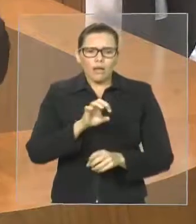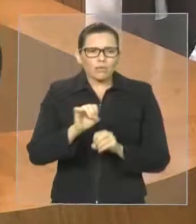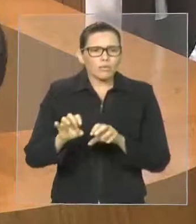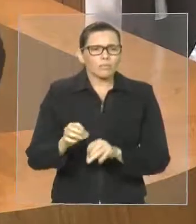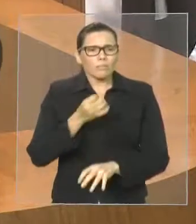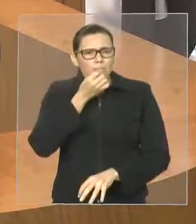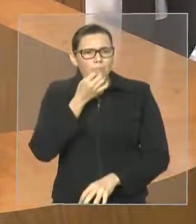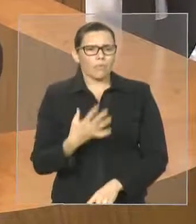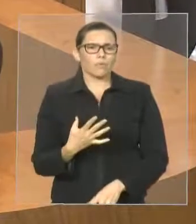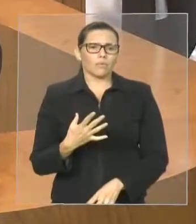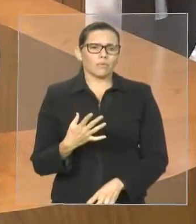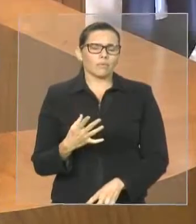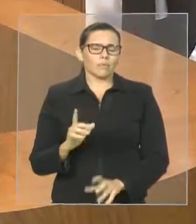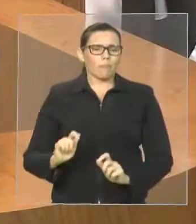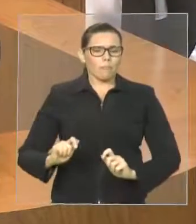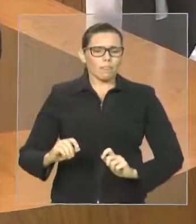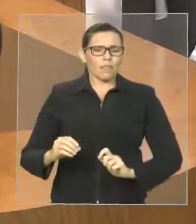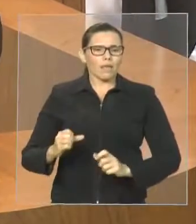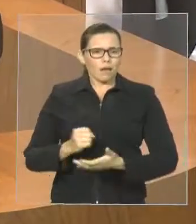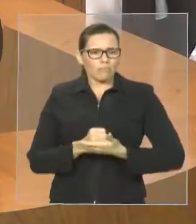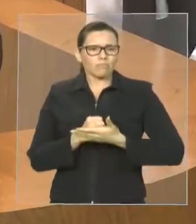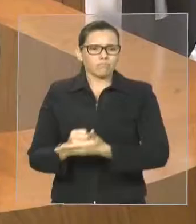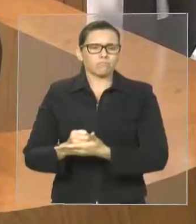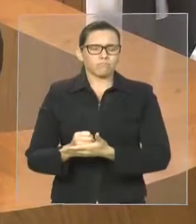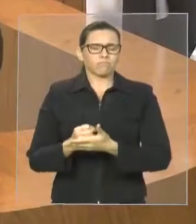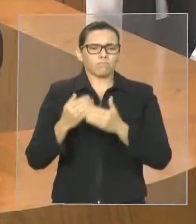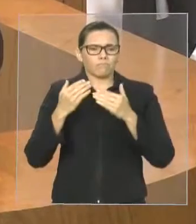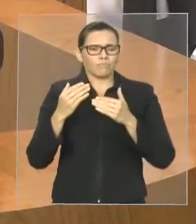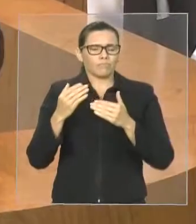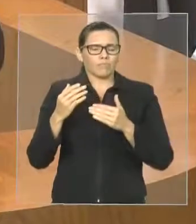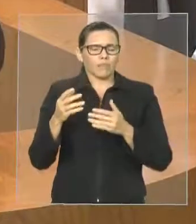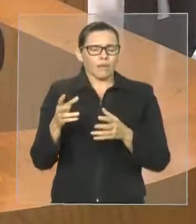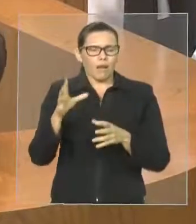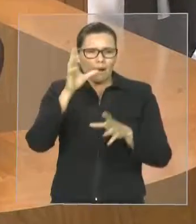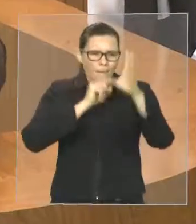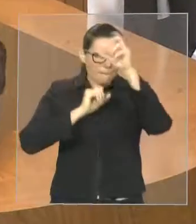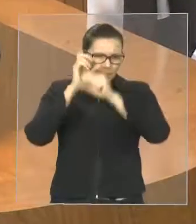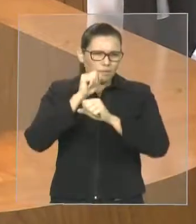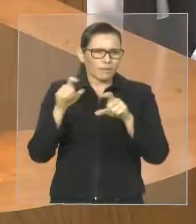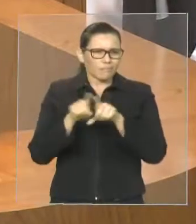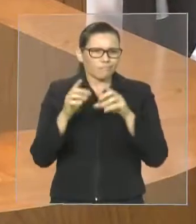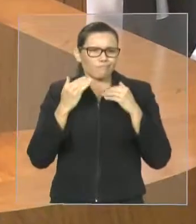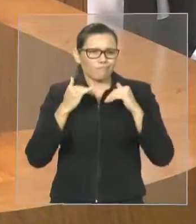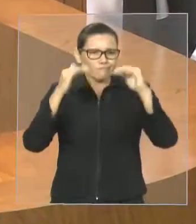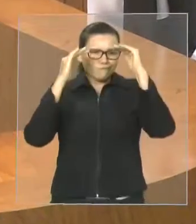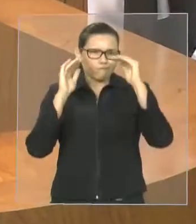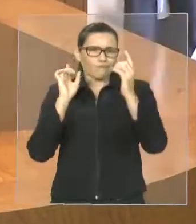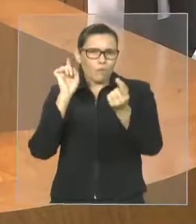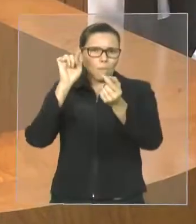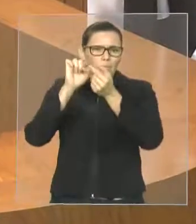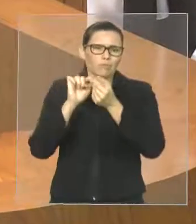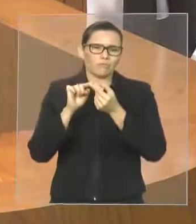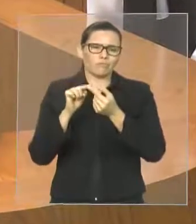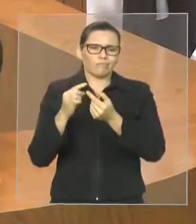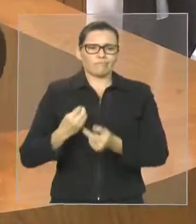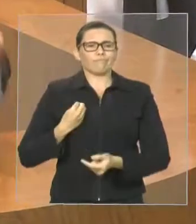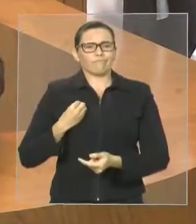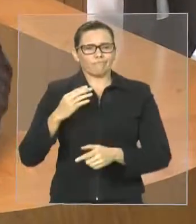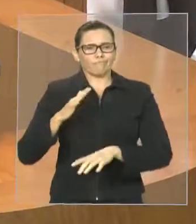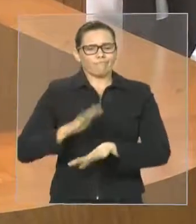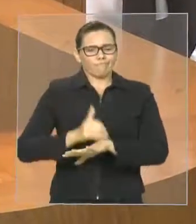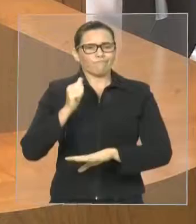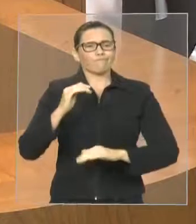Fizemos três solicitações, deputado Igor Teles. A primeira. Uma audiência publicitária realizada no próximo dia, 38 horas da manhã.